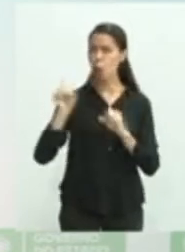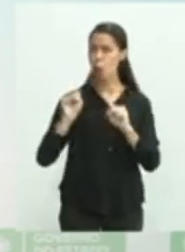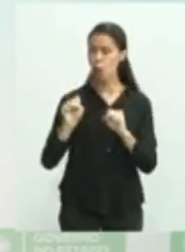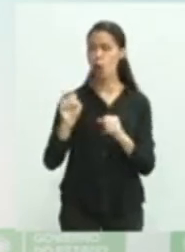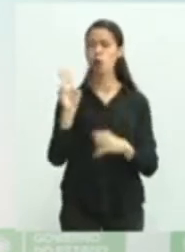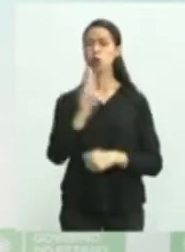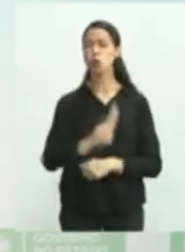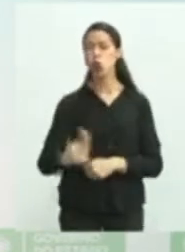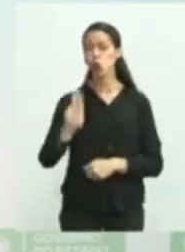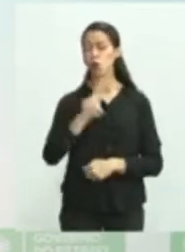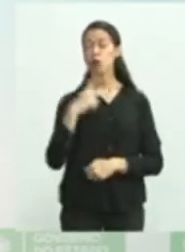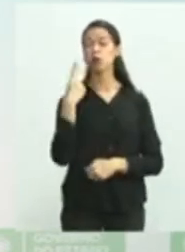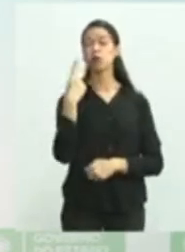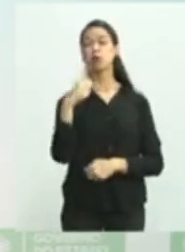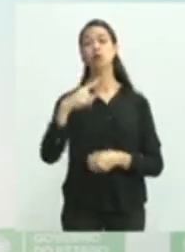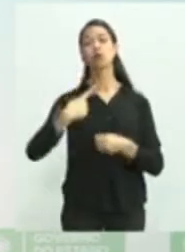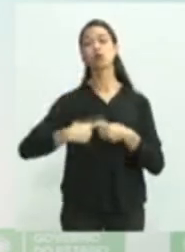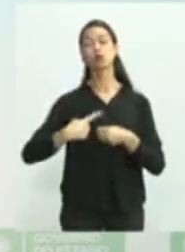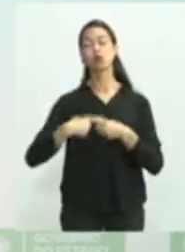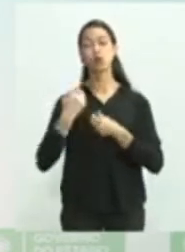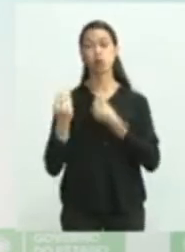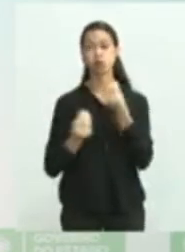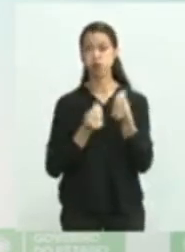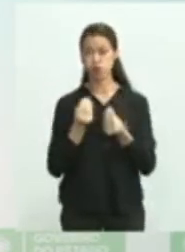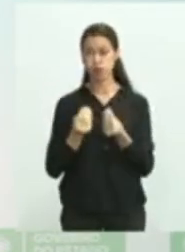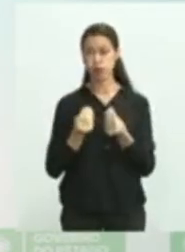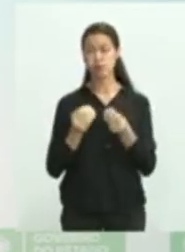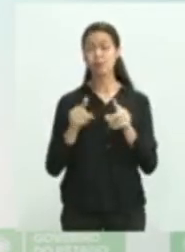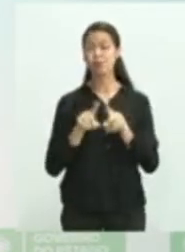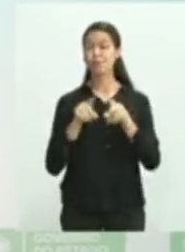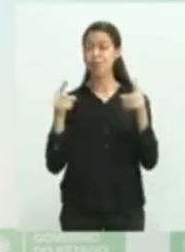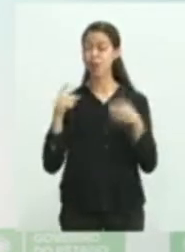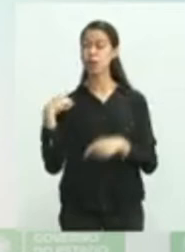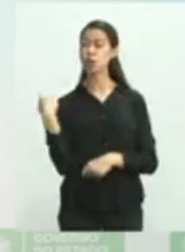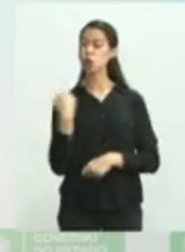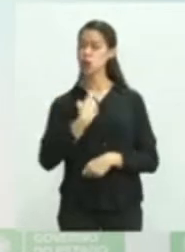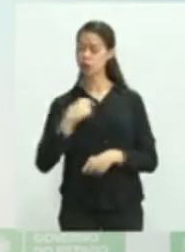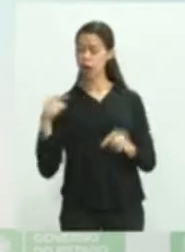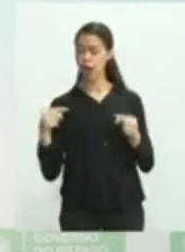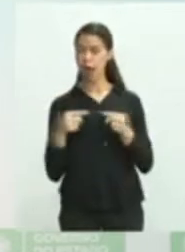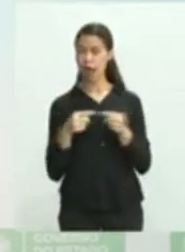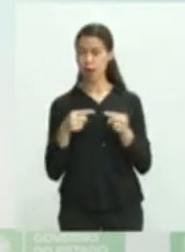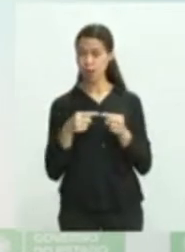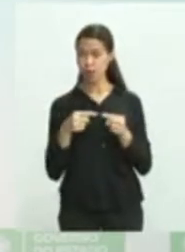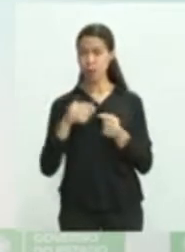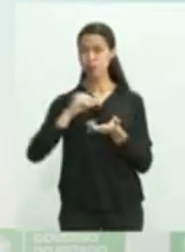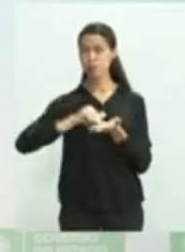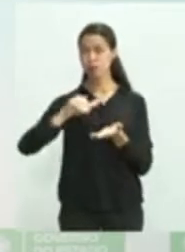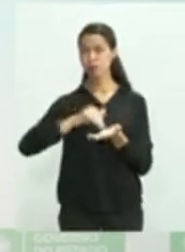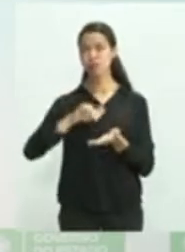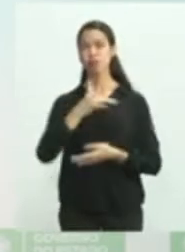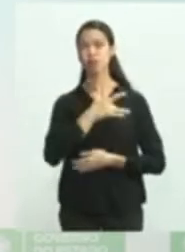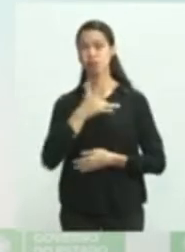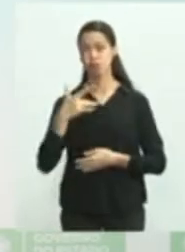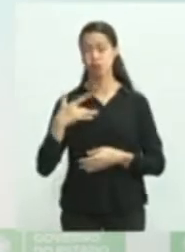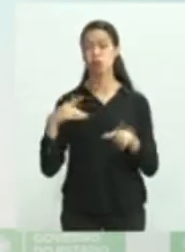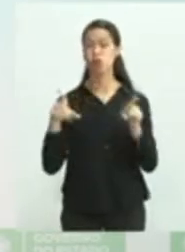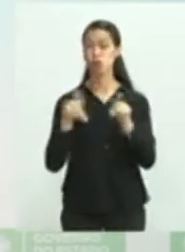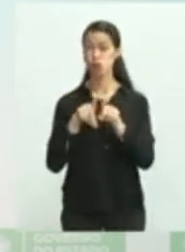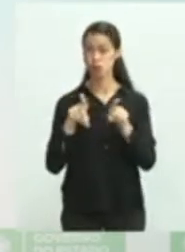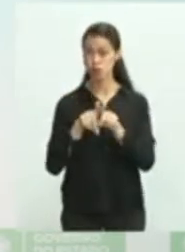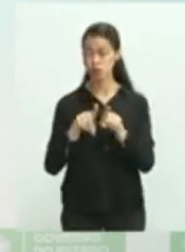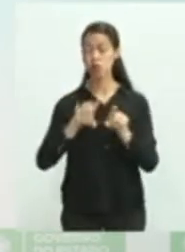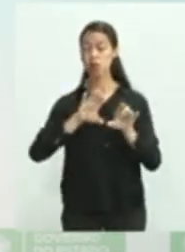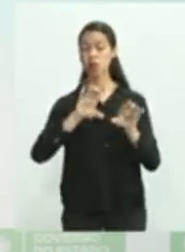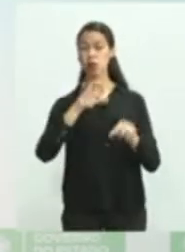mas a posição da Secretaria de Estado de Saúde e a posição do governo é para que cada um